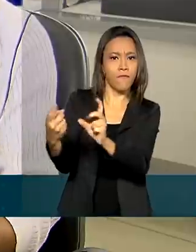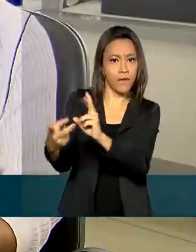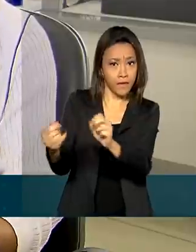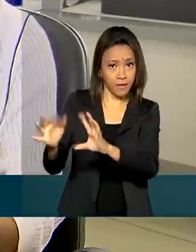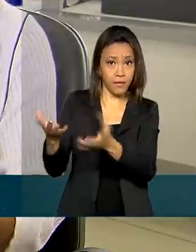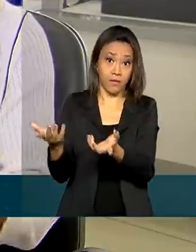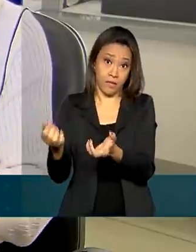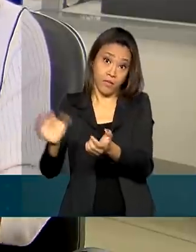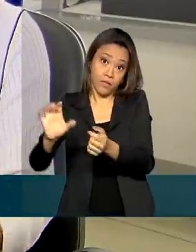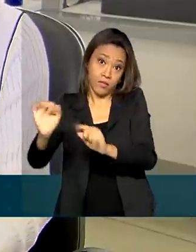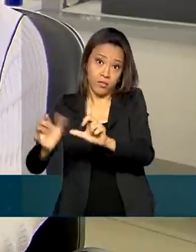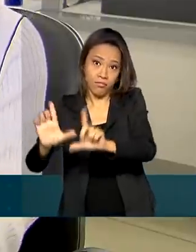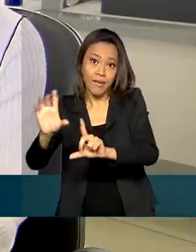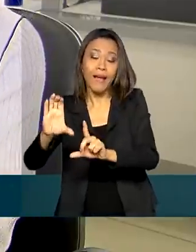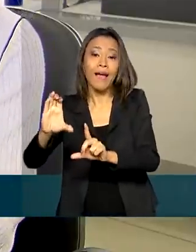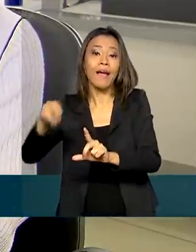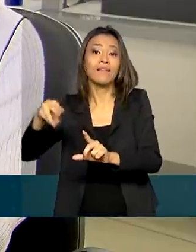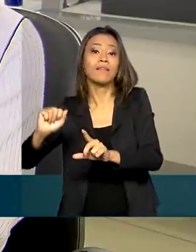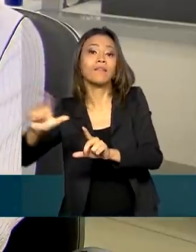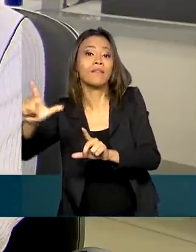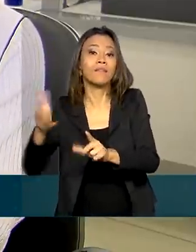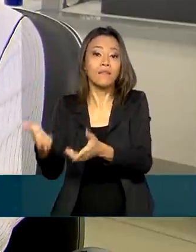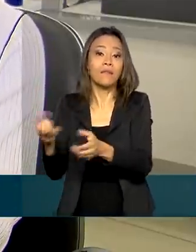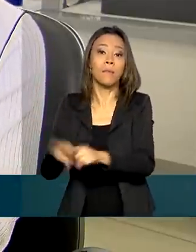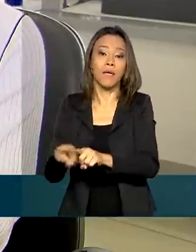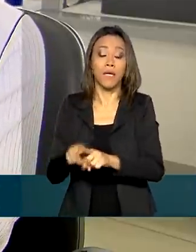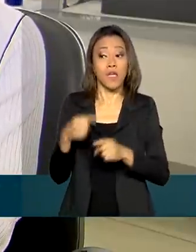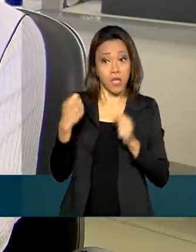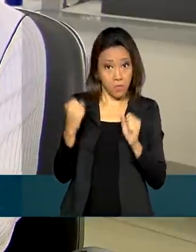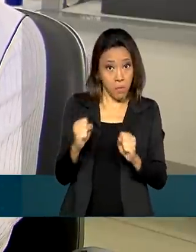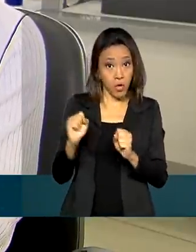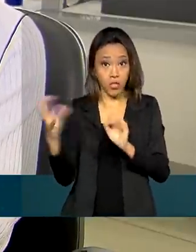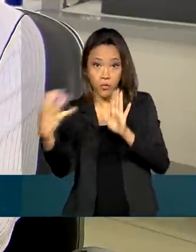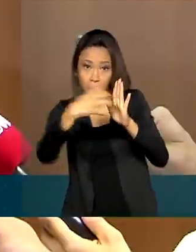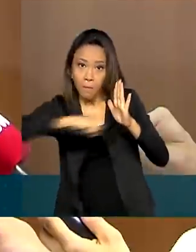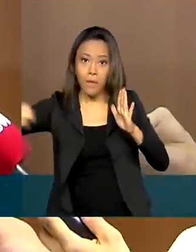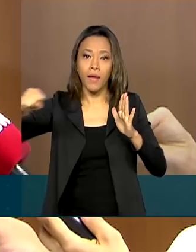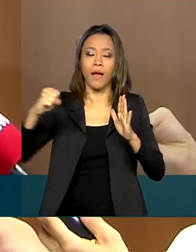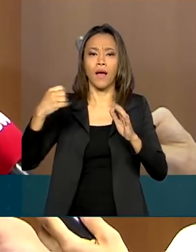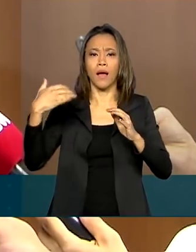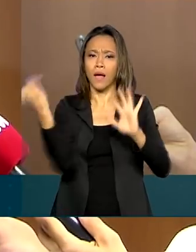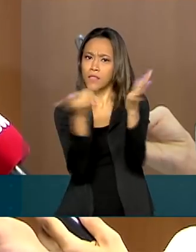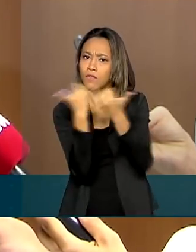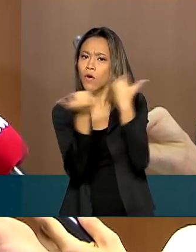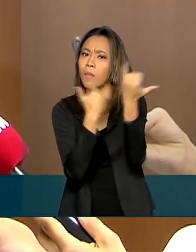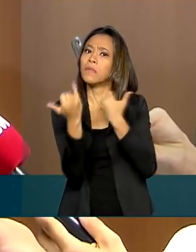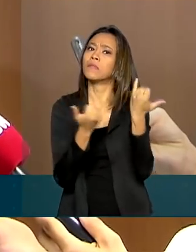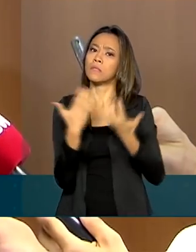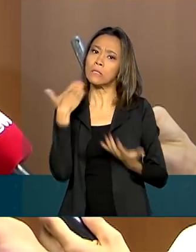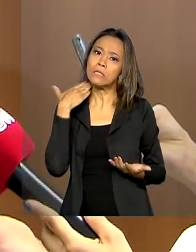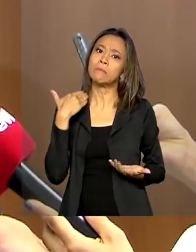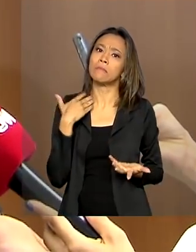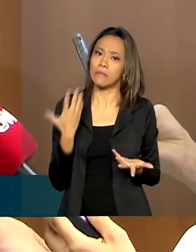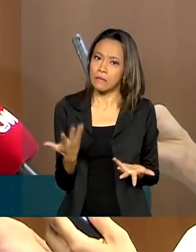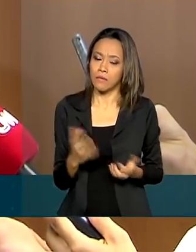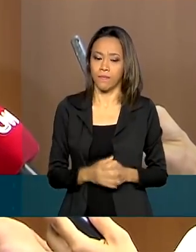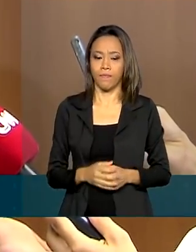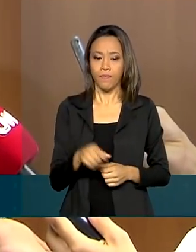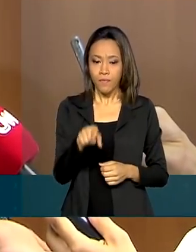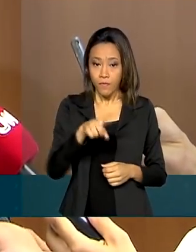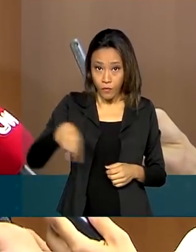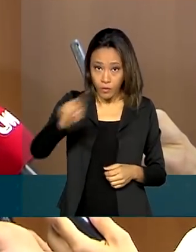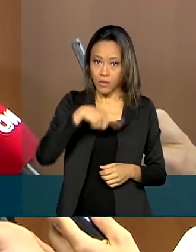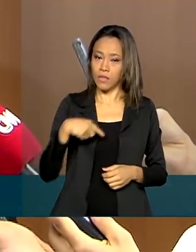Situações em que podem ser capturados, por exemplo, os dados bancários. A gente tem sempre que desconfiar, sempre